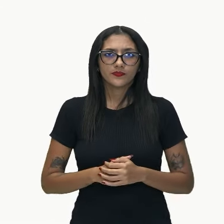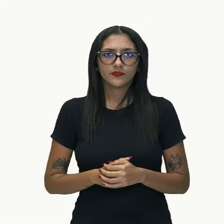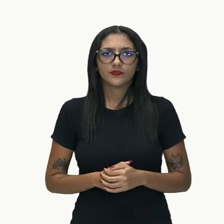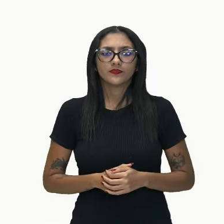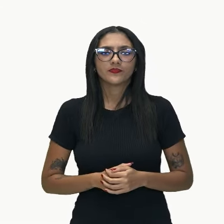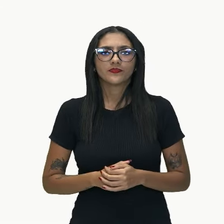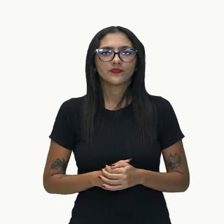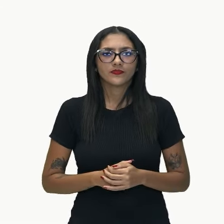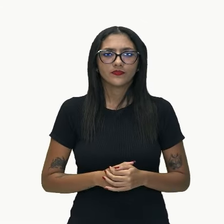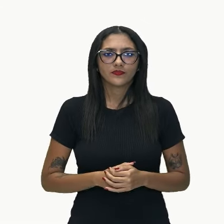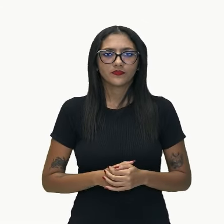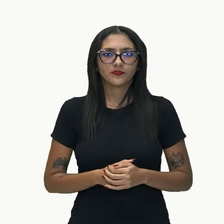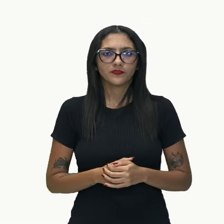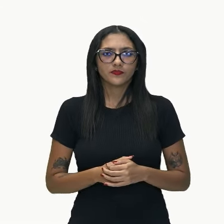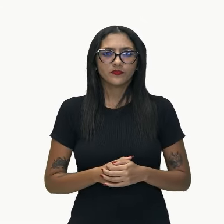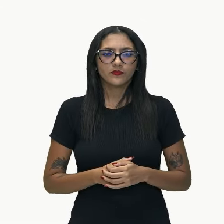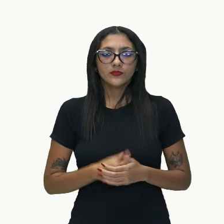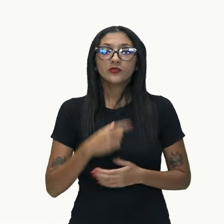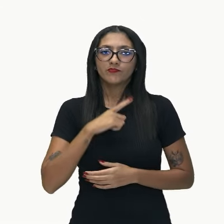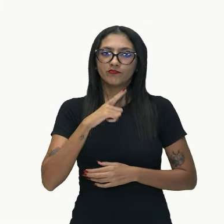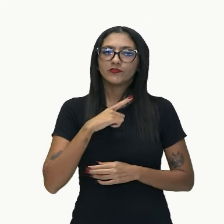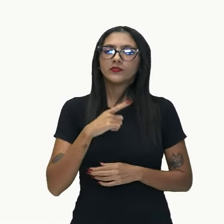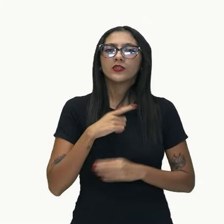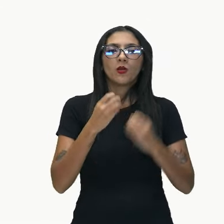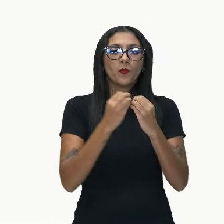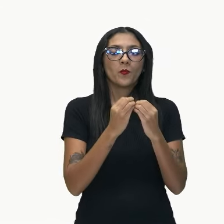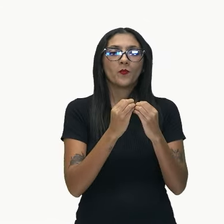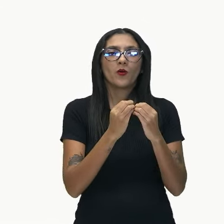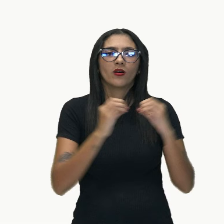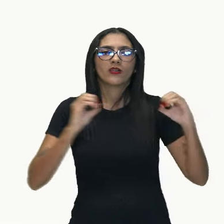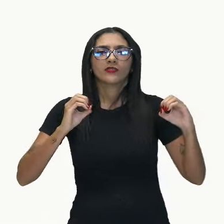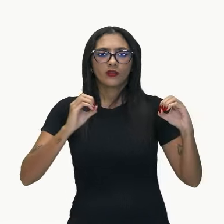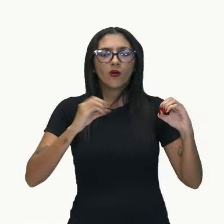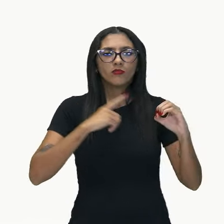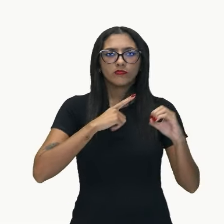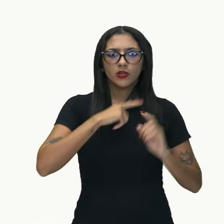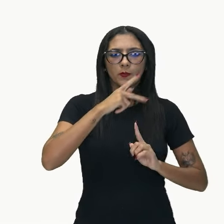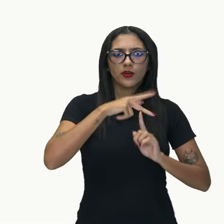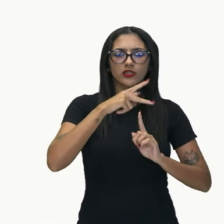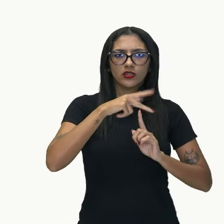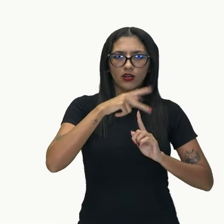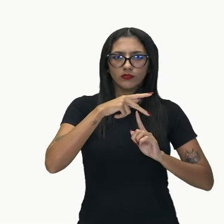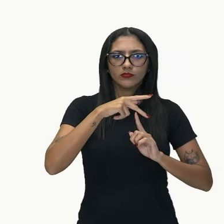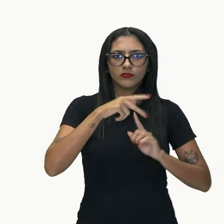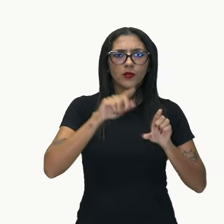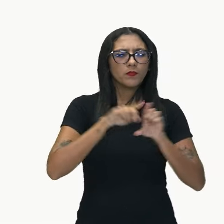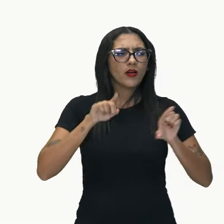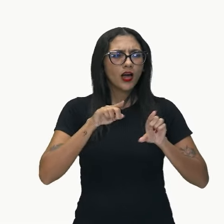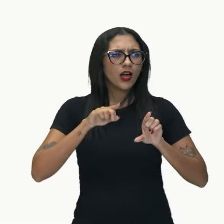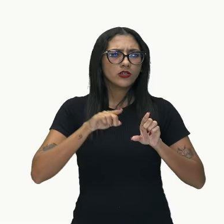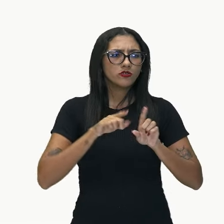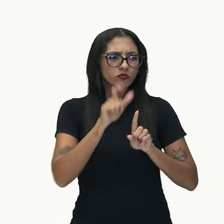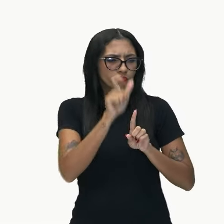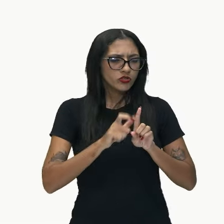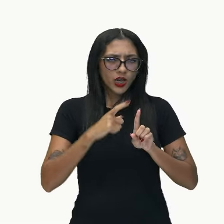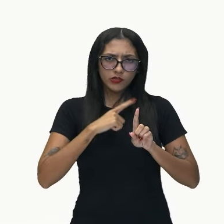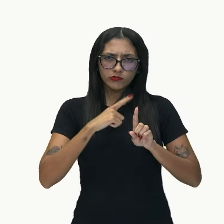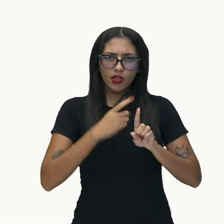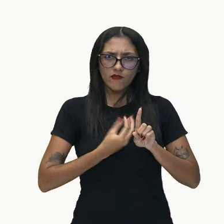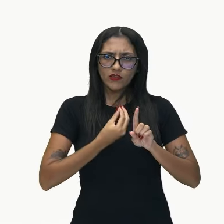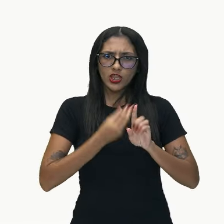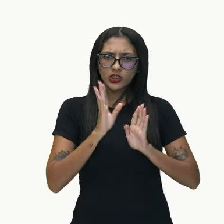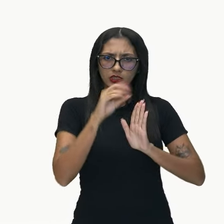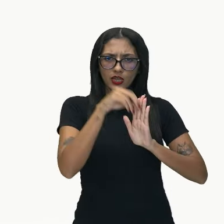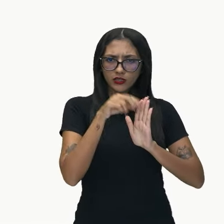uma oração principal que tem um predicado nominal, mas o sujeito não está presente aí, cadê o